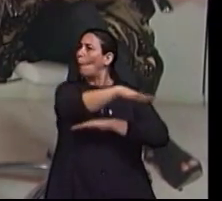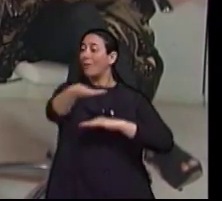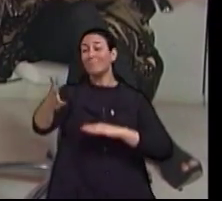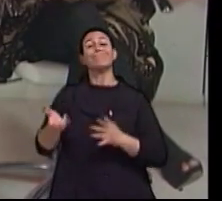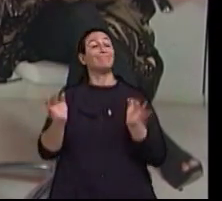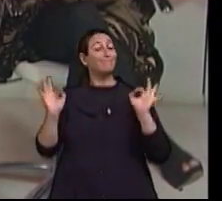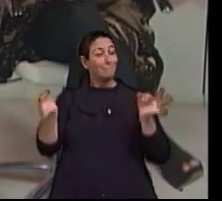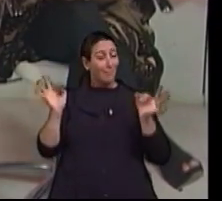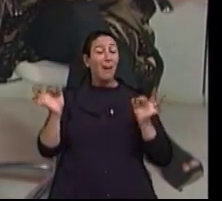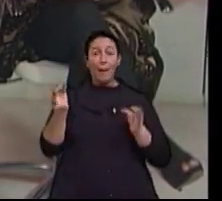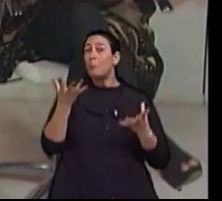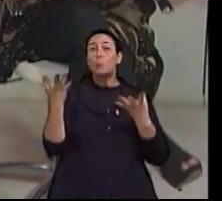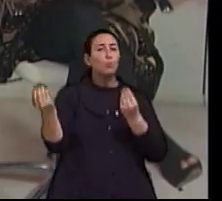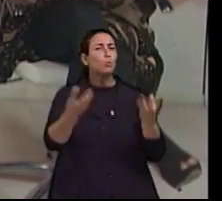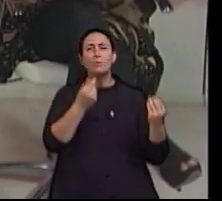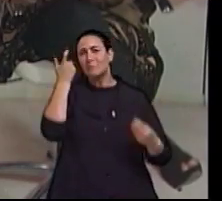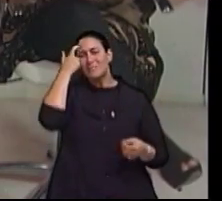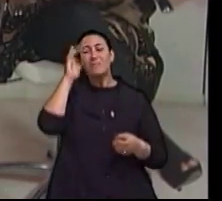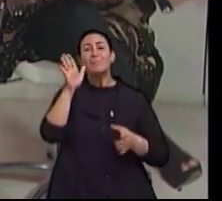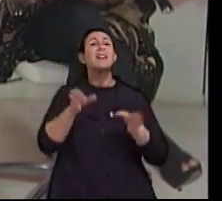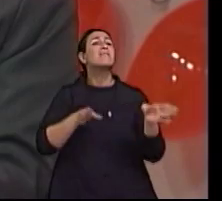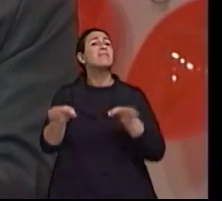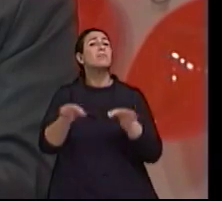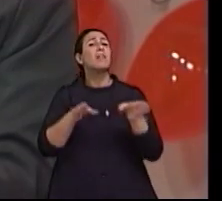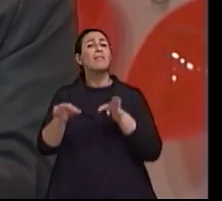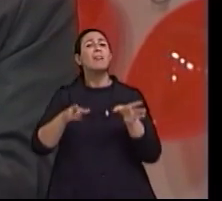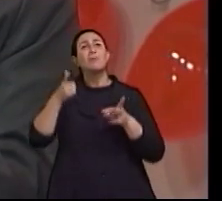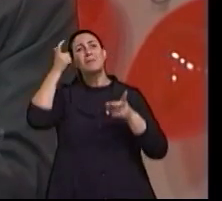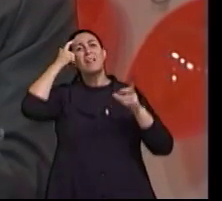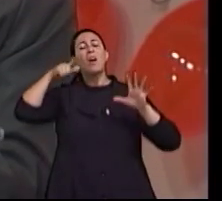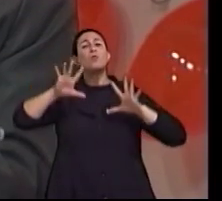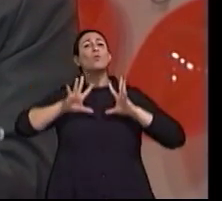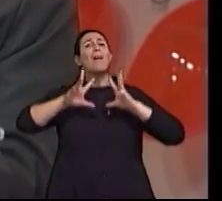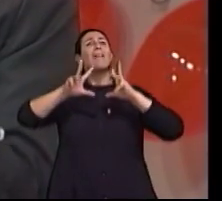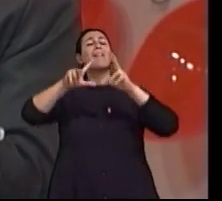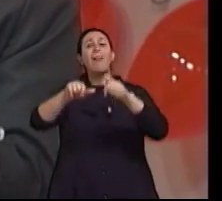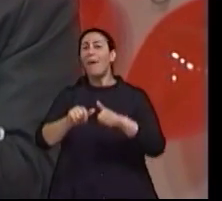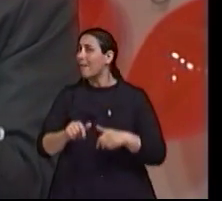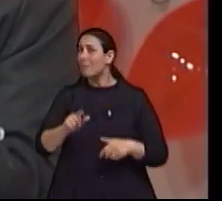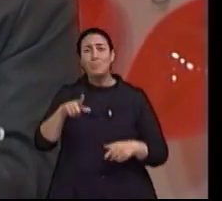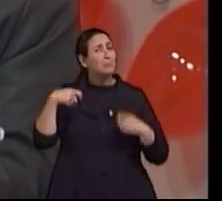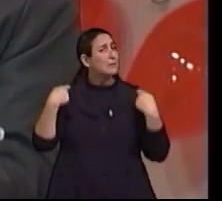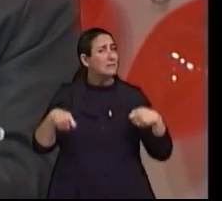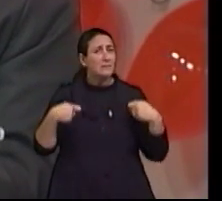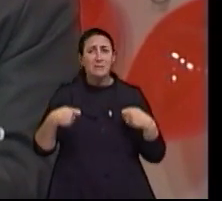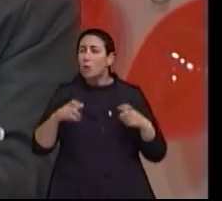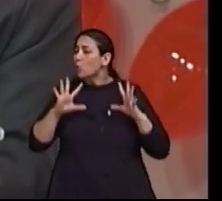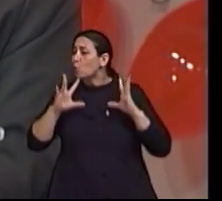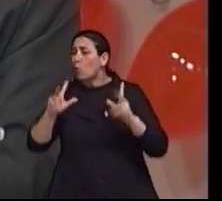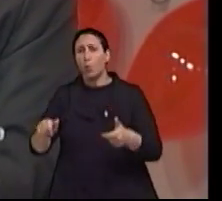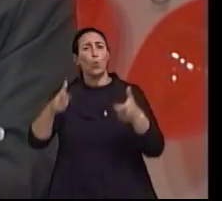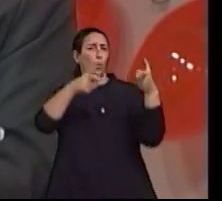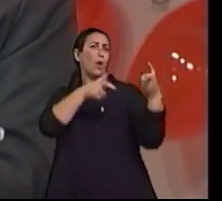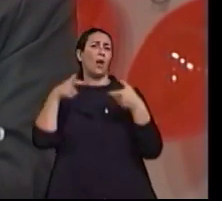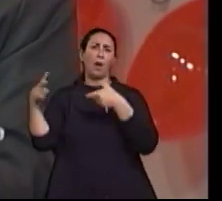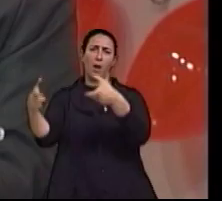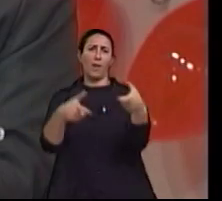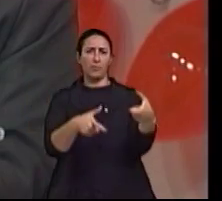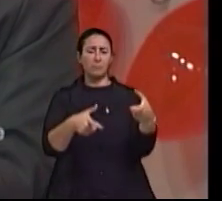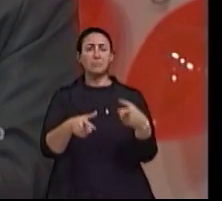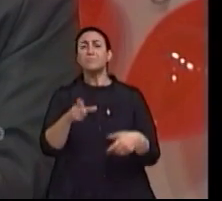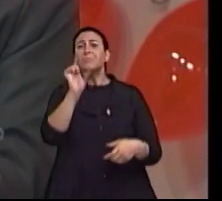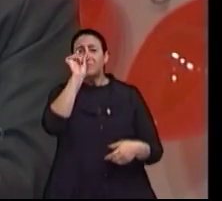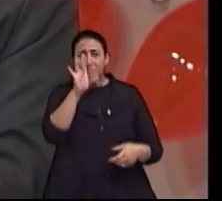lógico, né, pensar. Mas é aquela ideia de que a acessibilidade é uma totalidade. Ela tem que ser pensada em todos os seus aspectos. Se um só elemento